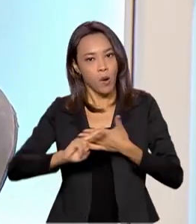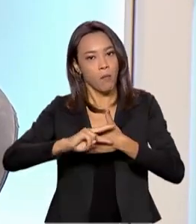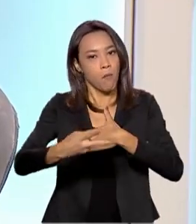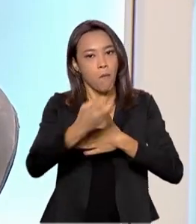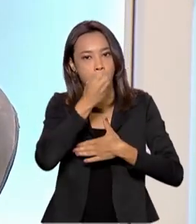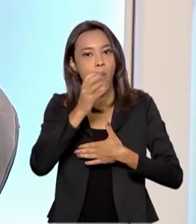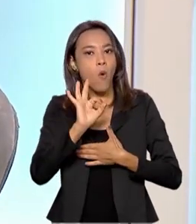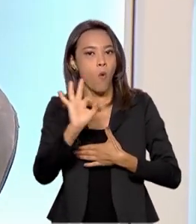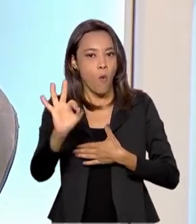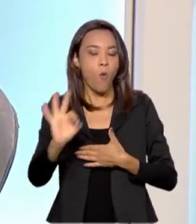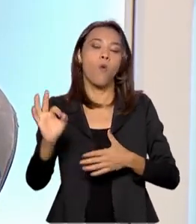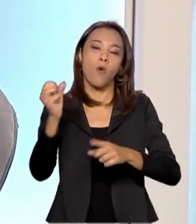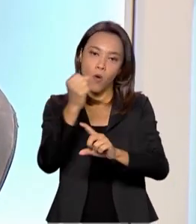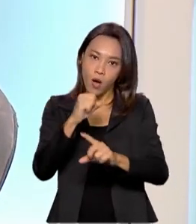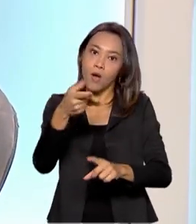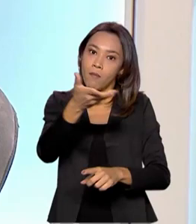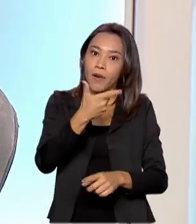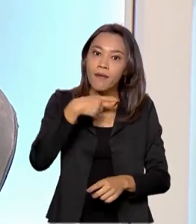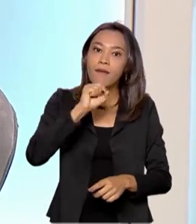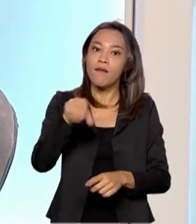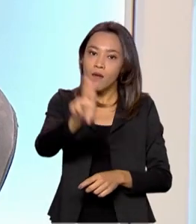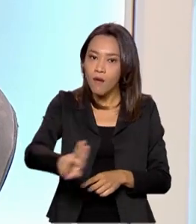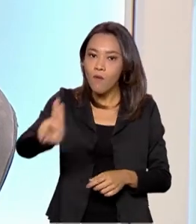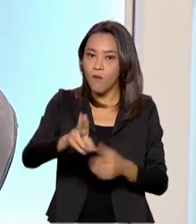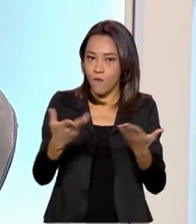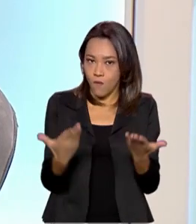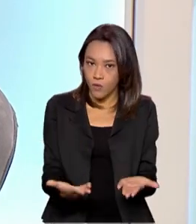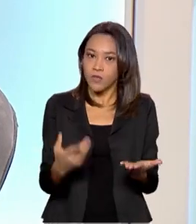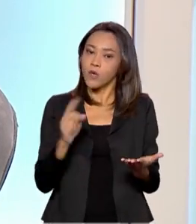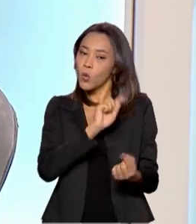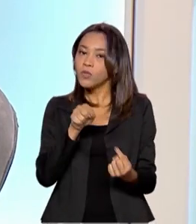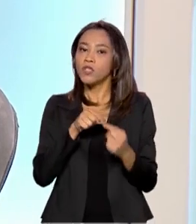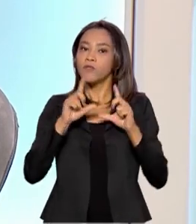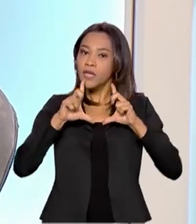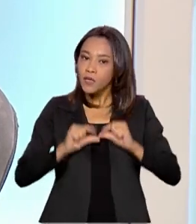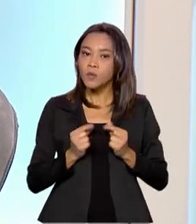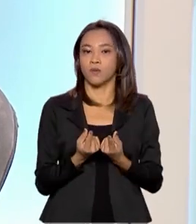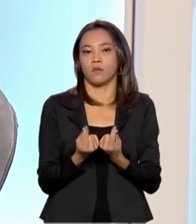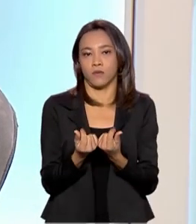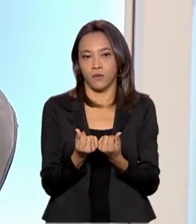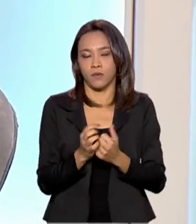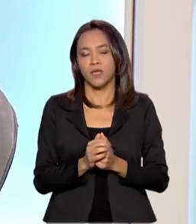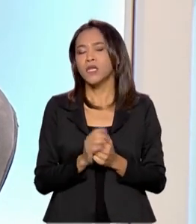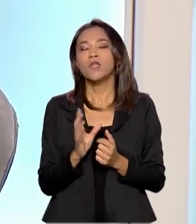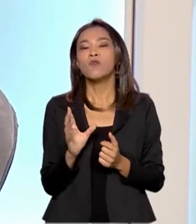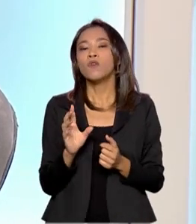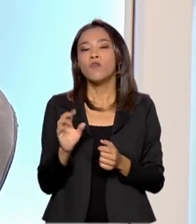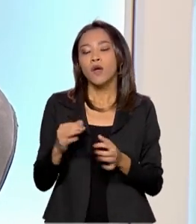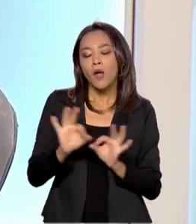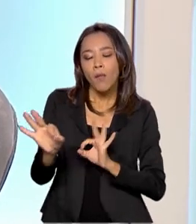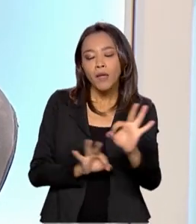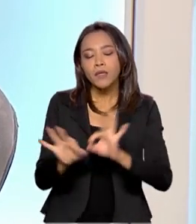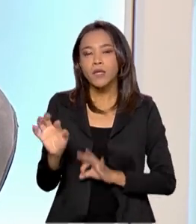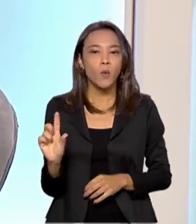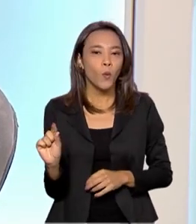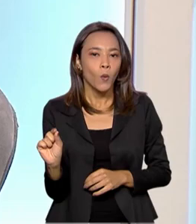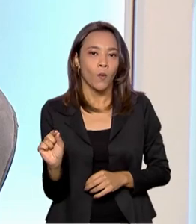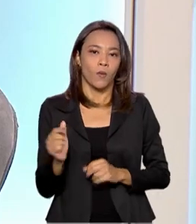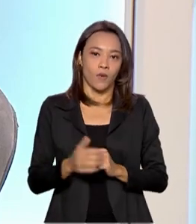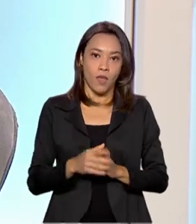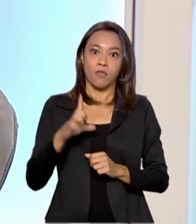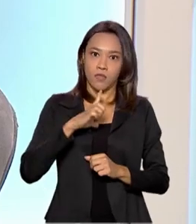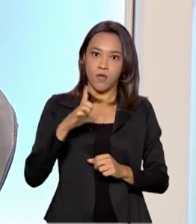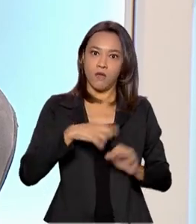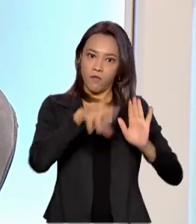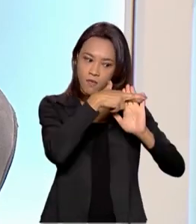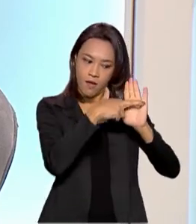competição tem o potencial de levar a uma redução de preços. O que foi feito, então? Primeiro, houve uma resolução